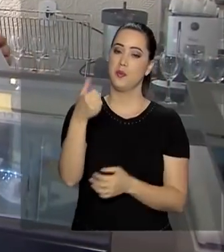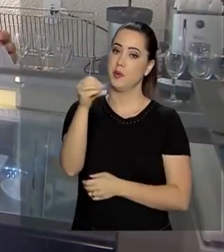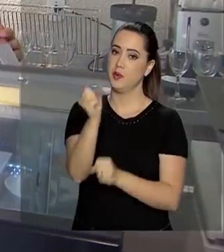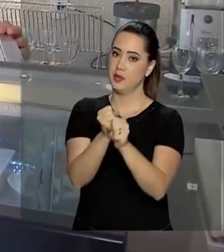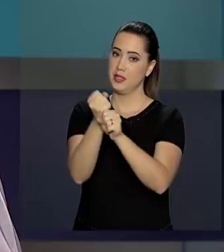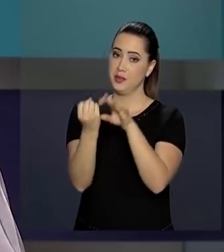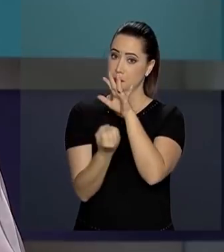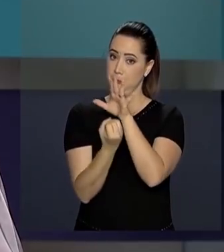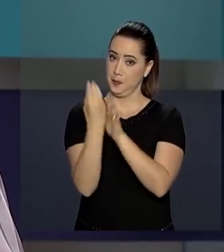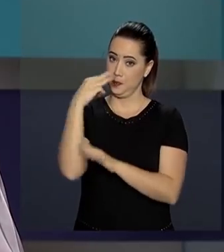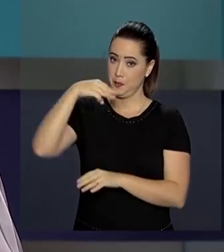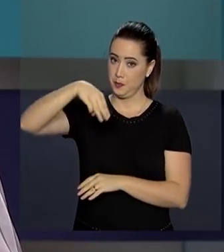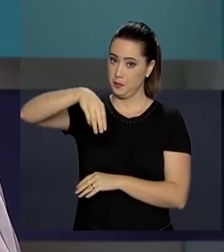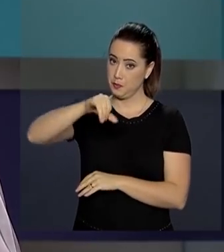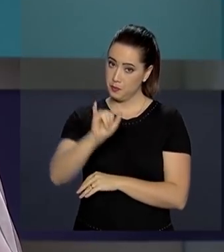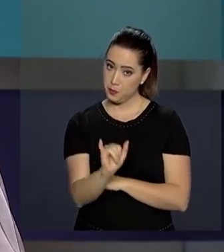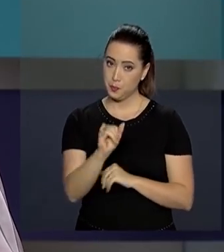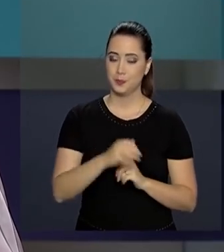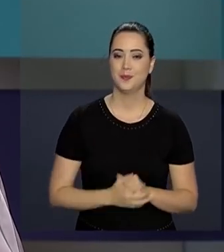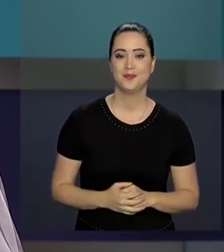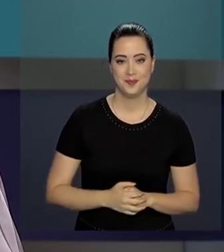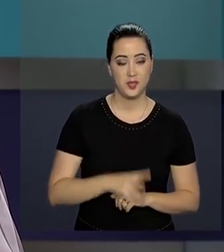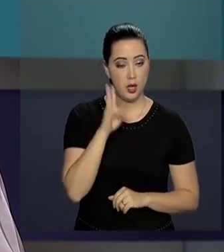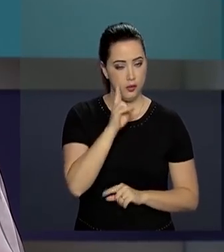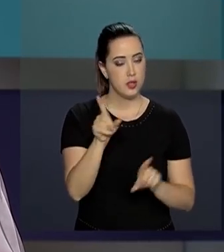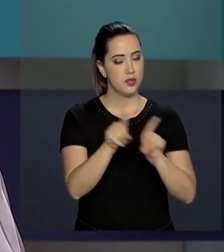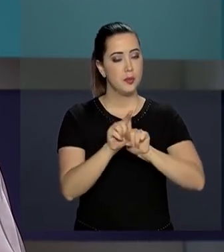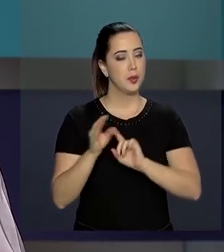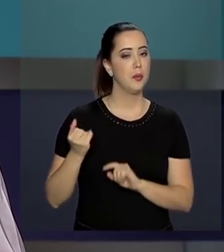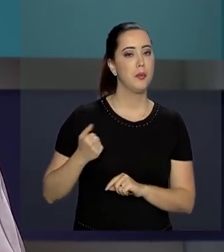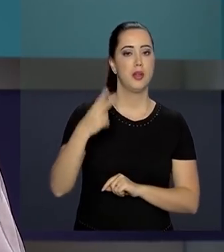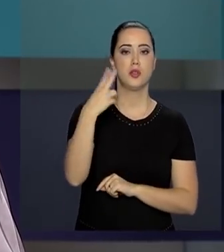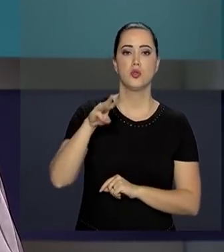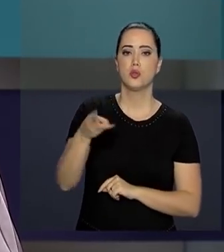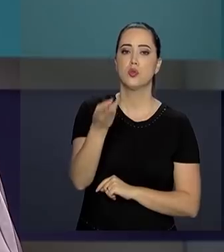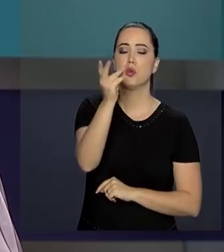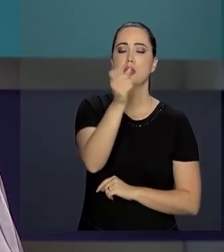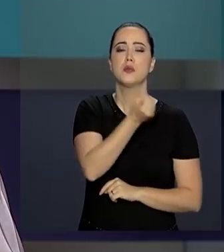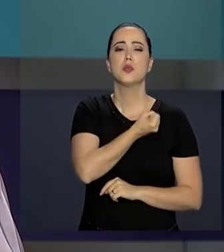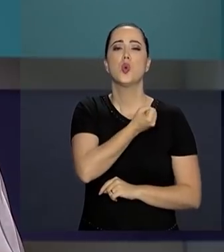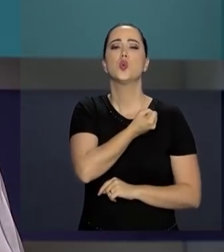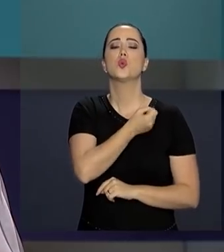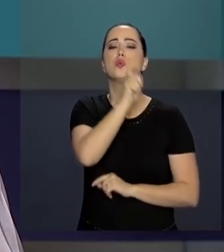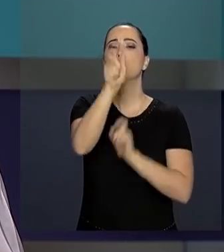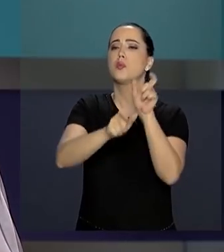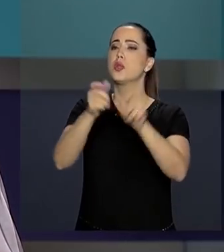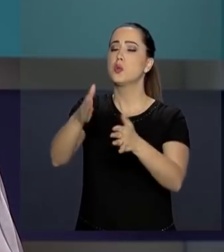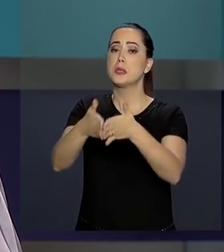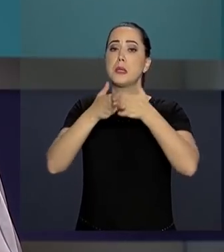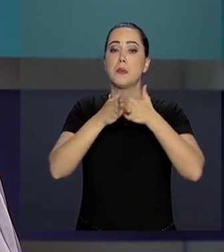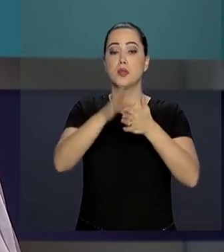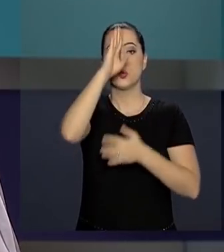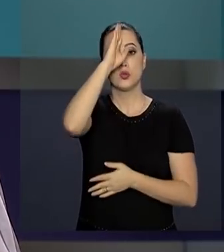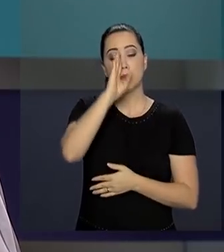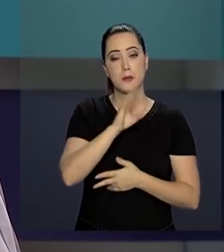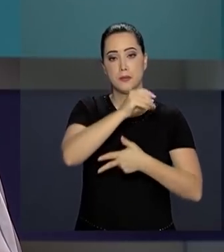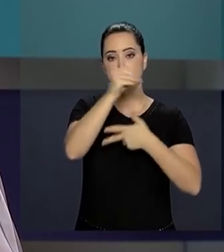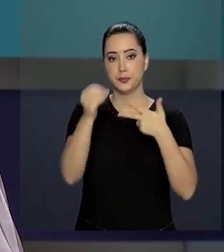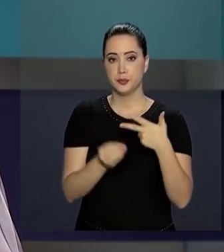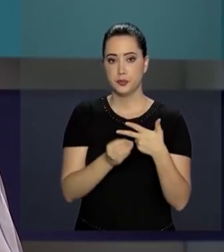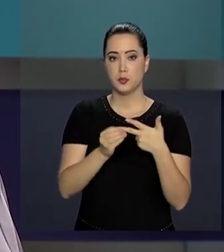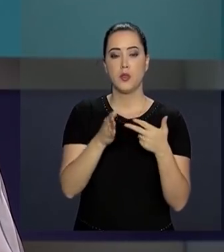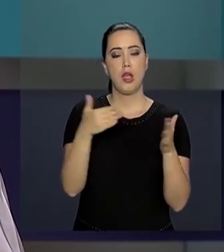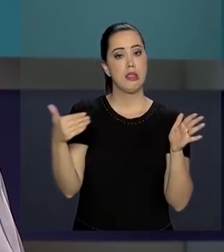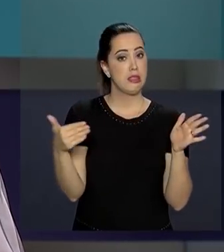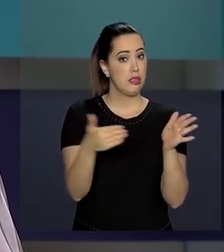anos do MEI. E veja também, já passou de 2 milhões o número de pedidos de isenção da taxa de inscrição do Enem.